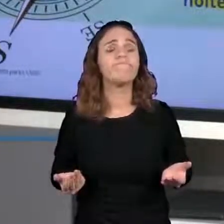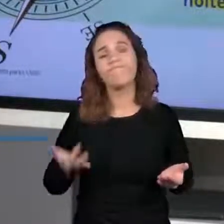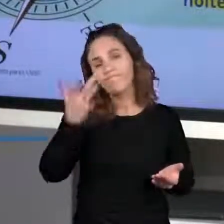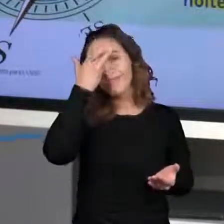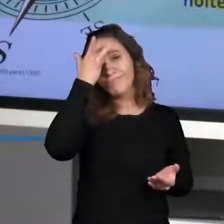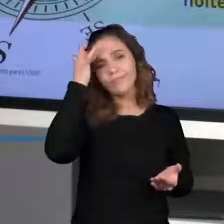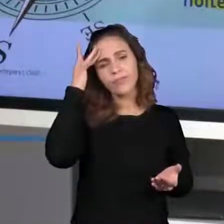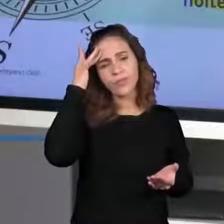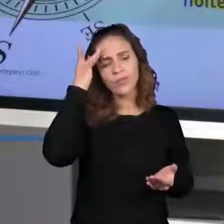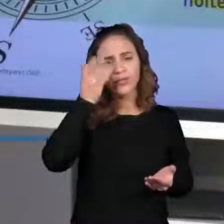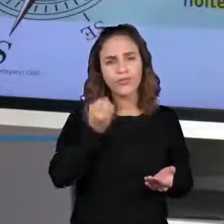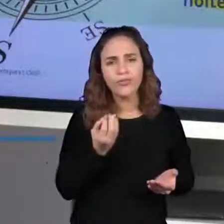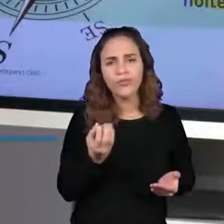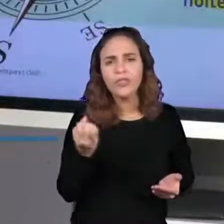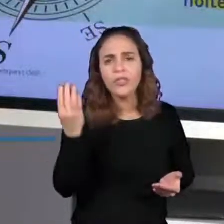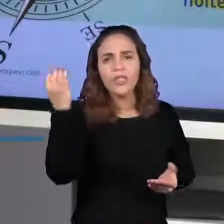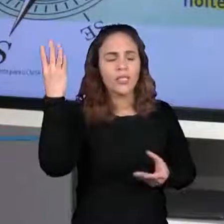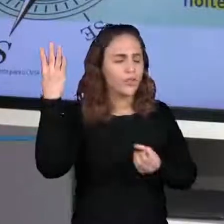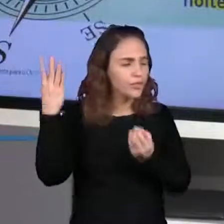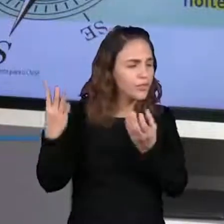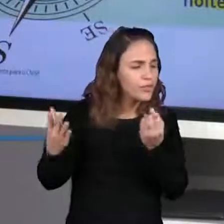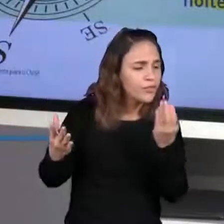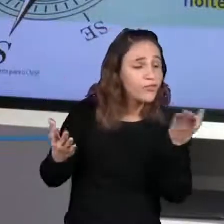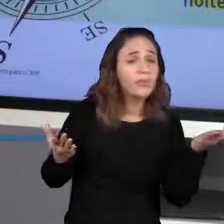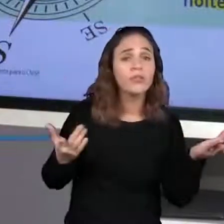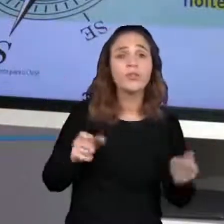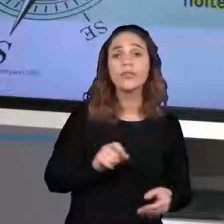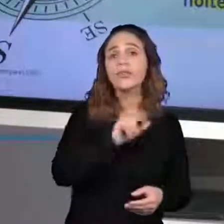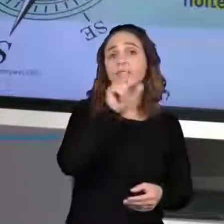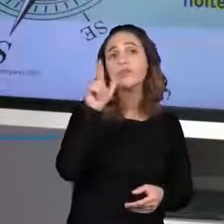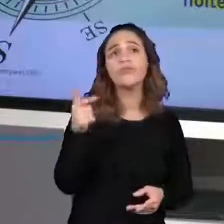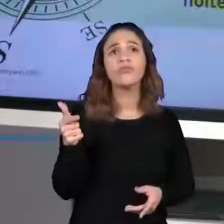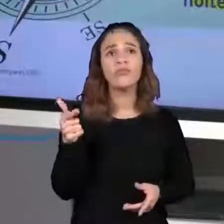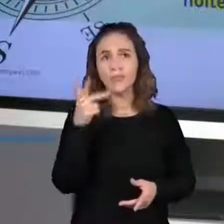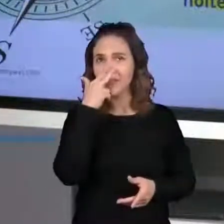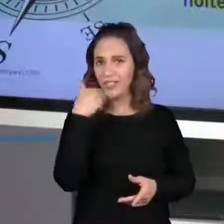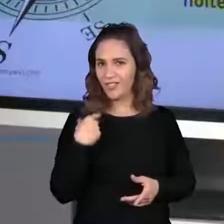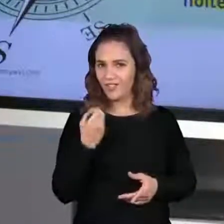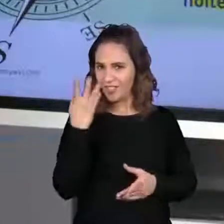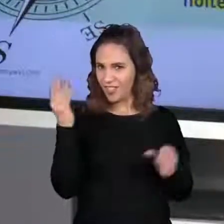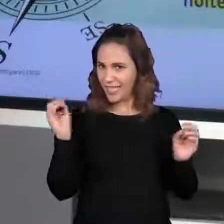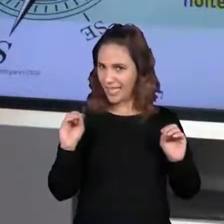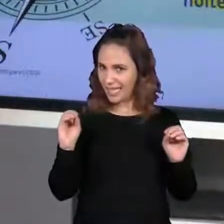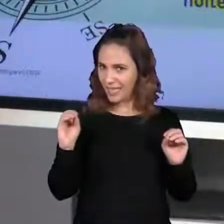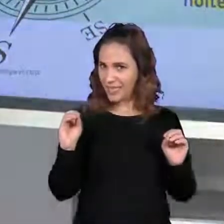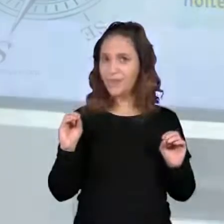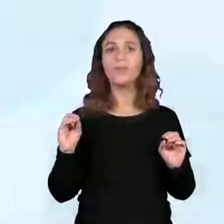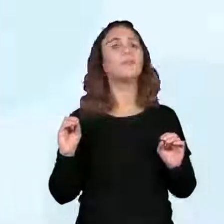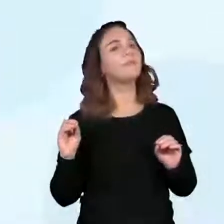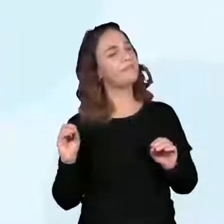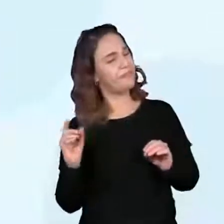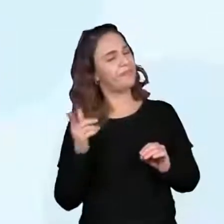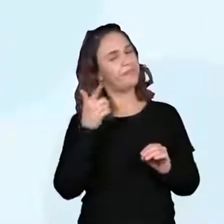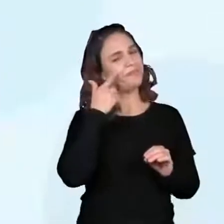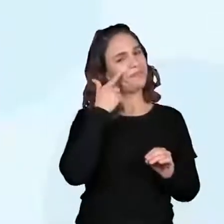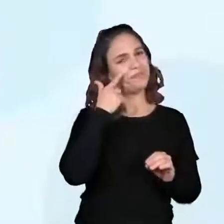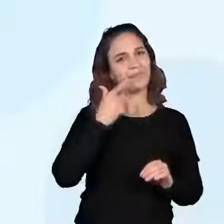para se orientar? Não tinha sol? Será que eles não viajavam? Hum, olha só.